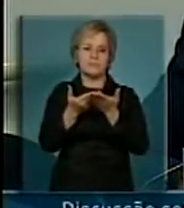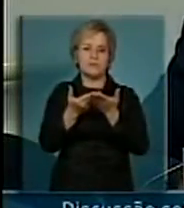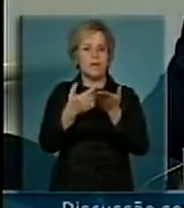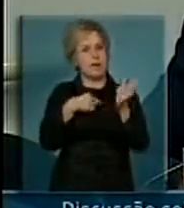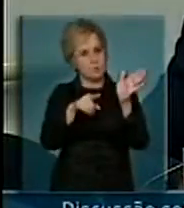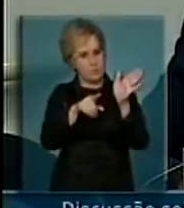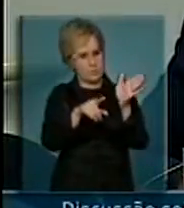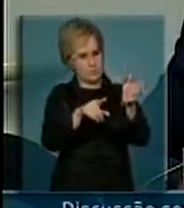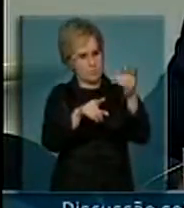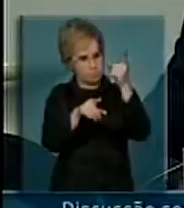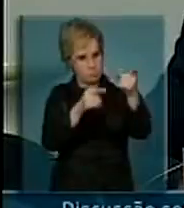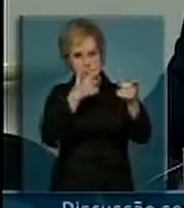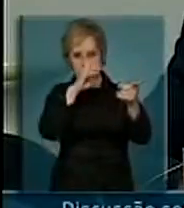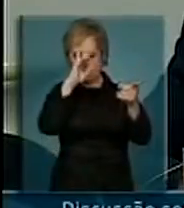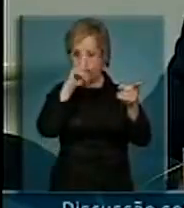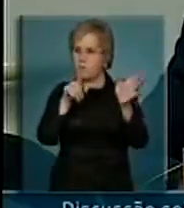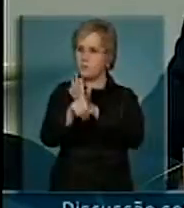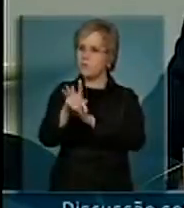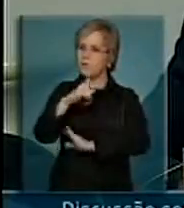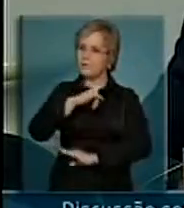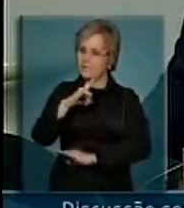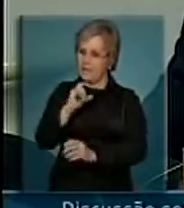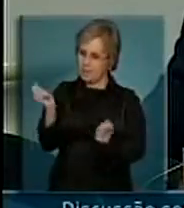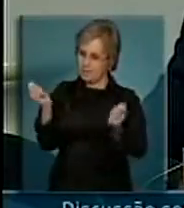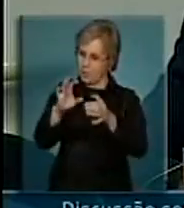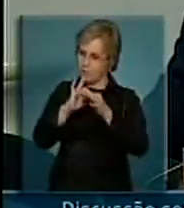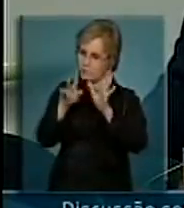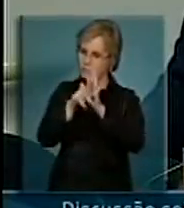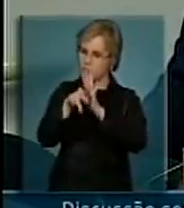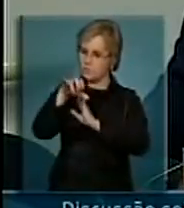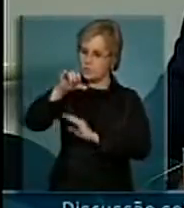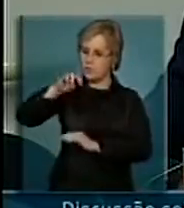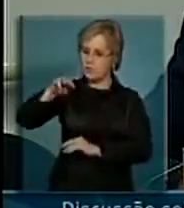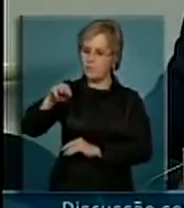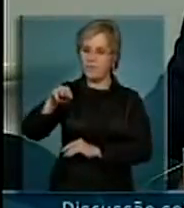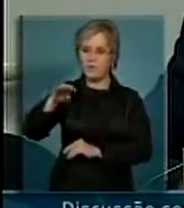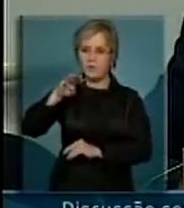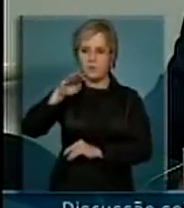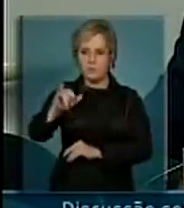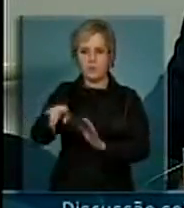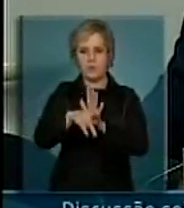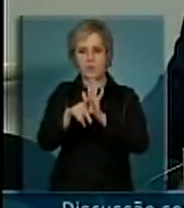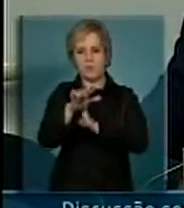disponibilidade de R$ 9 bilhões aí do Fusti?